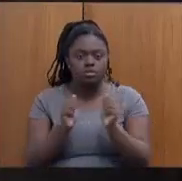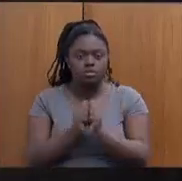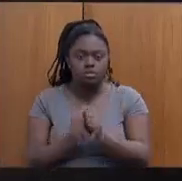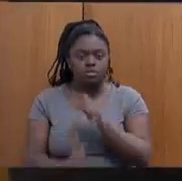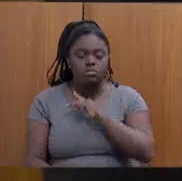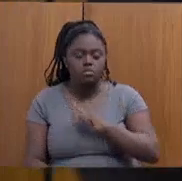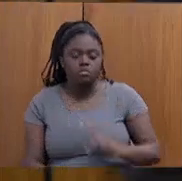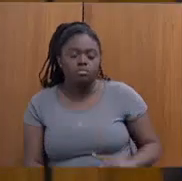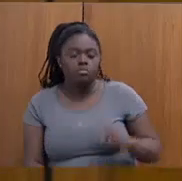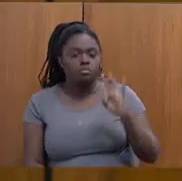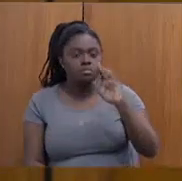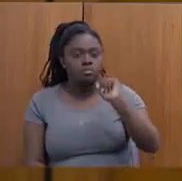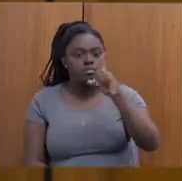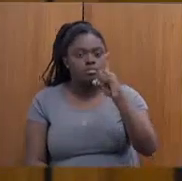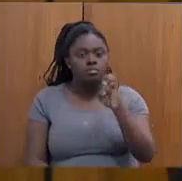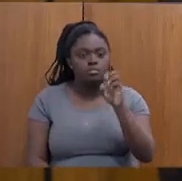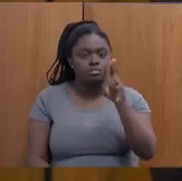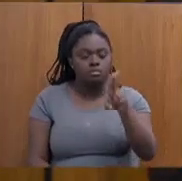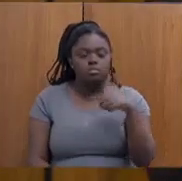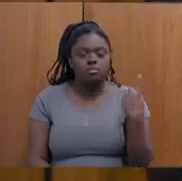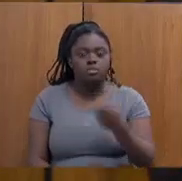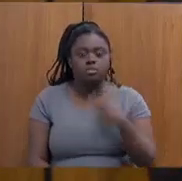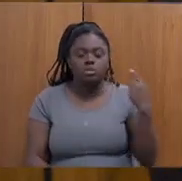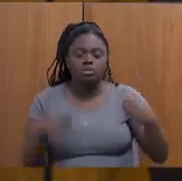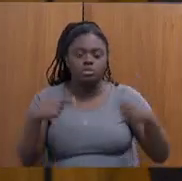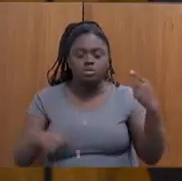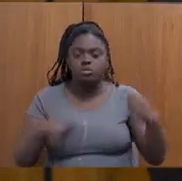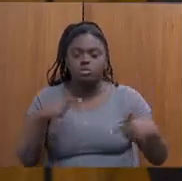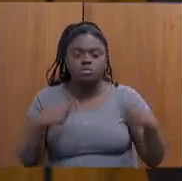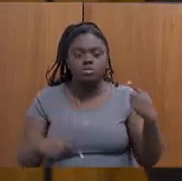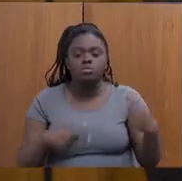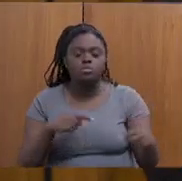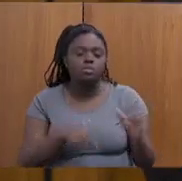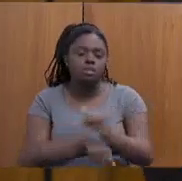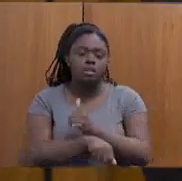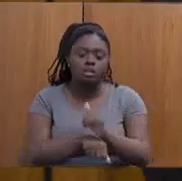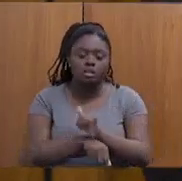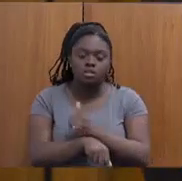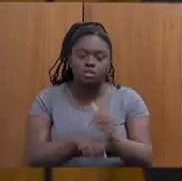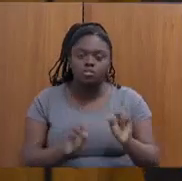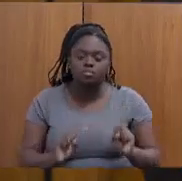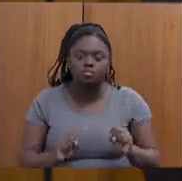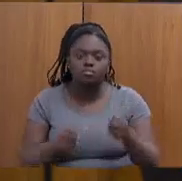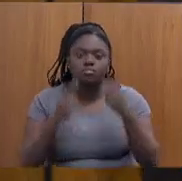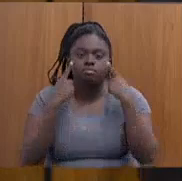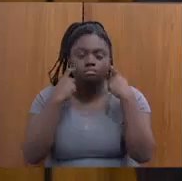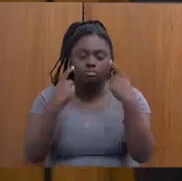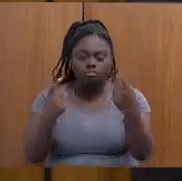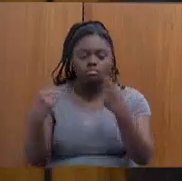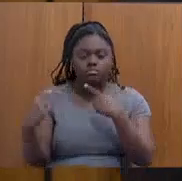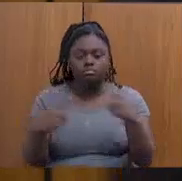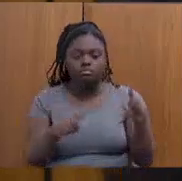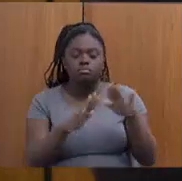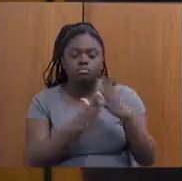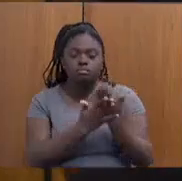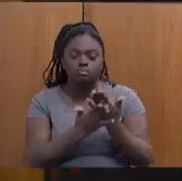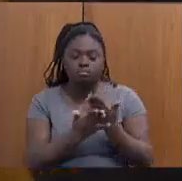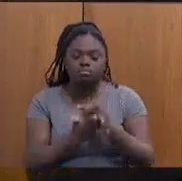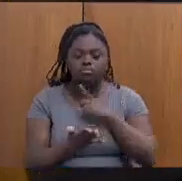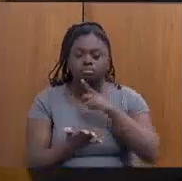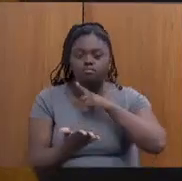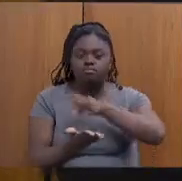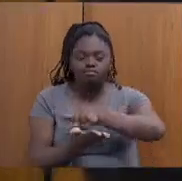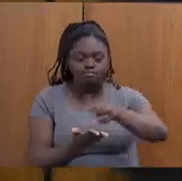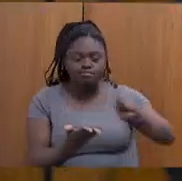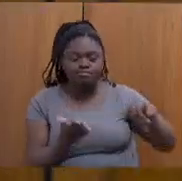Itadeu, quando nós discutíamos medidas de enfrentamento à violência contra as escolas. e há uma série de ações que são